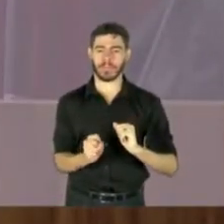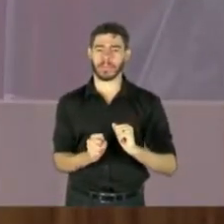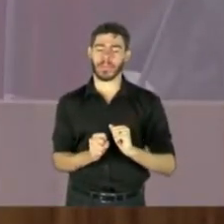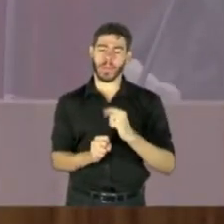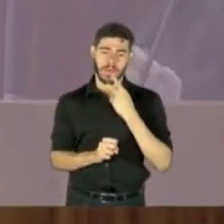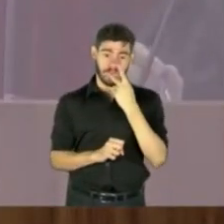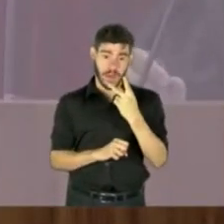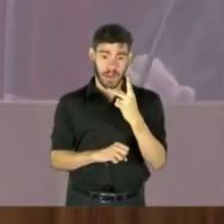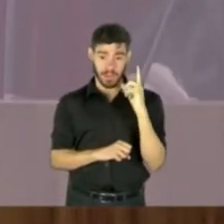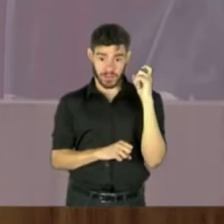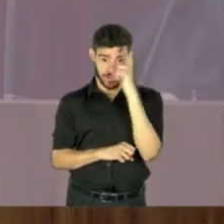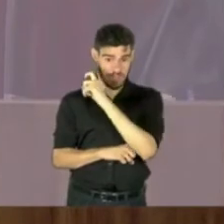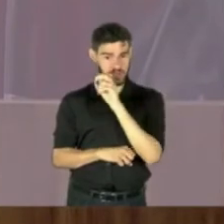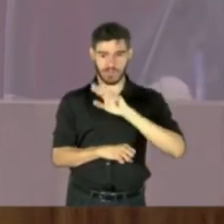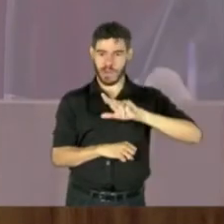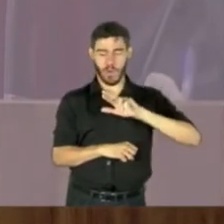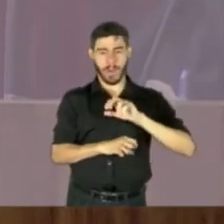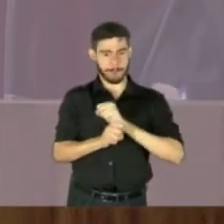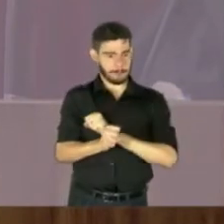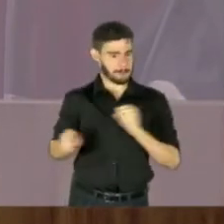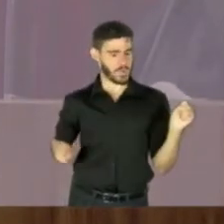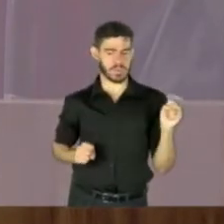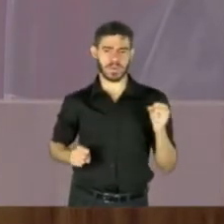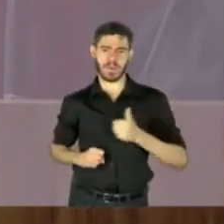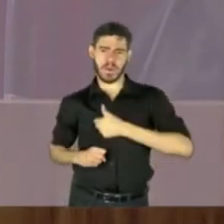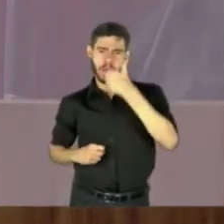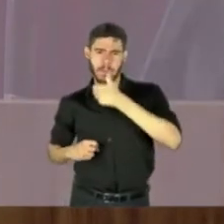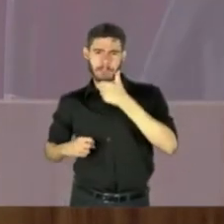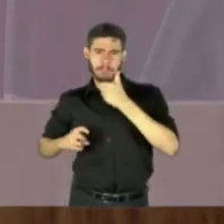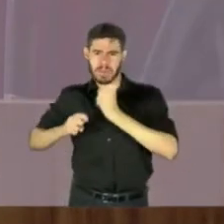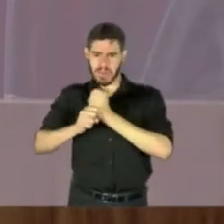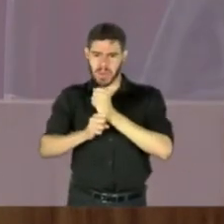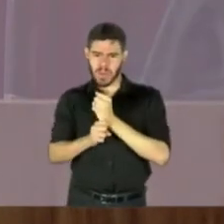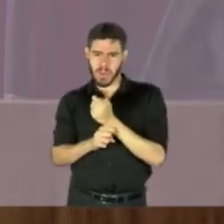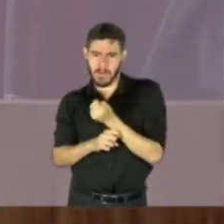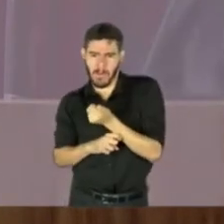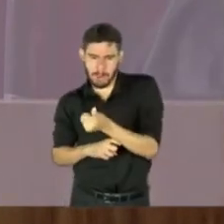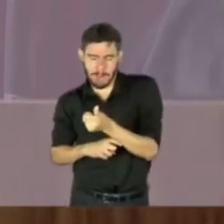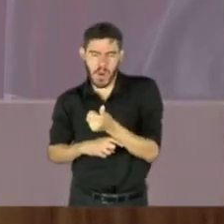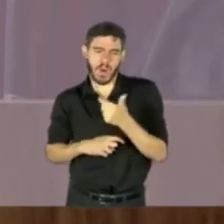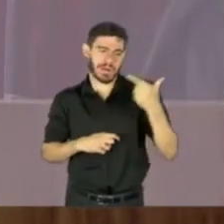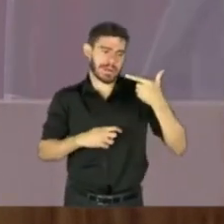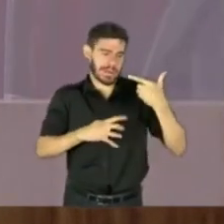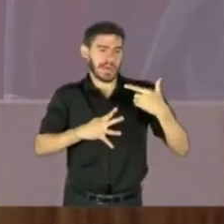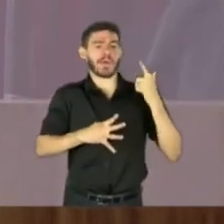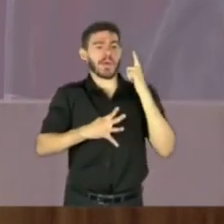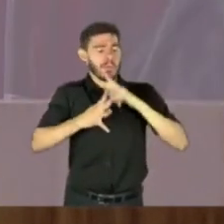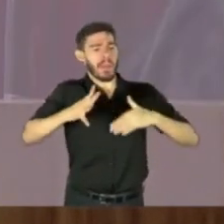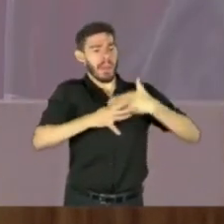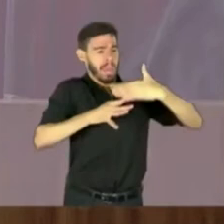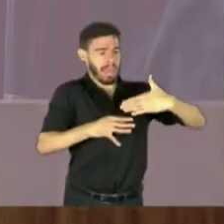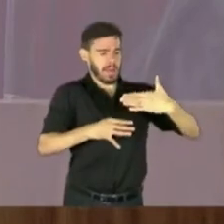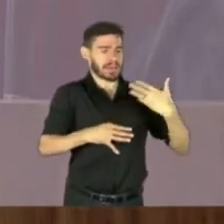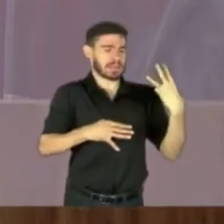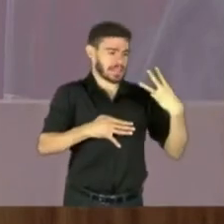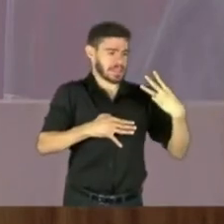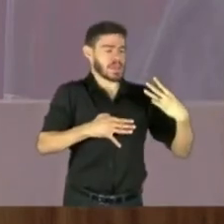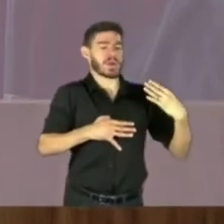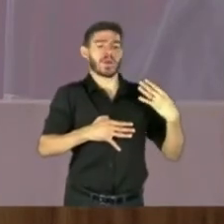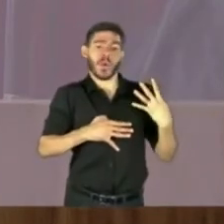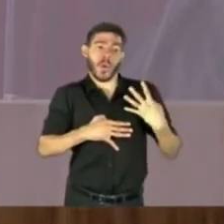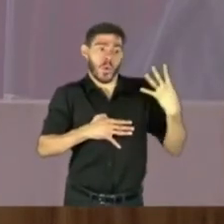é difícil, é impossível. No primeiro ano quase nada, segundo começa a engrenar, terceiro e quarto, e no quarto realmente